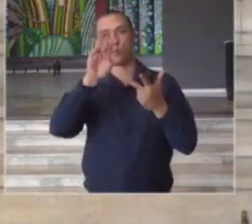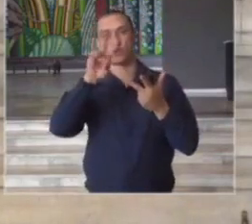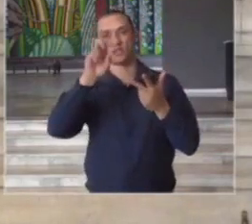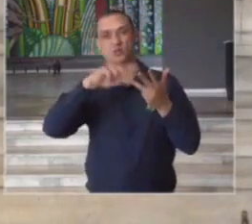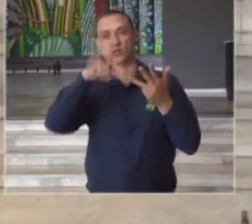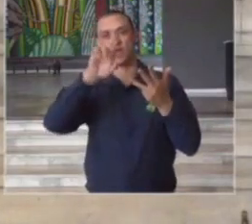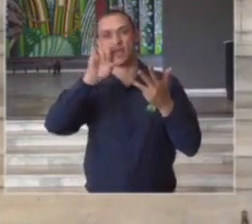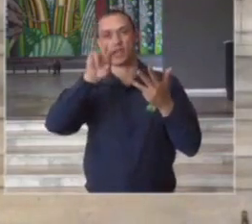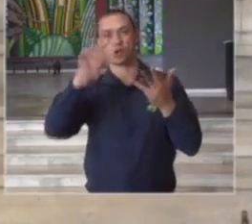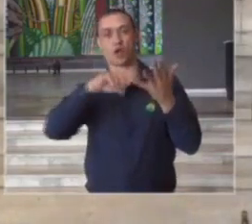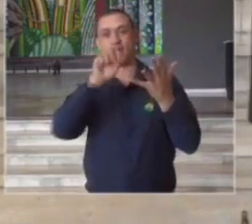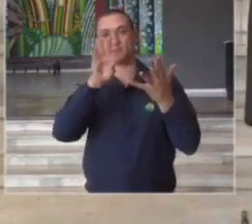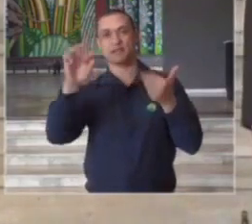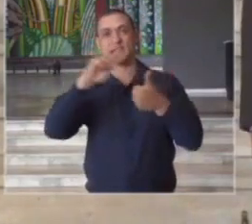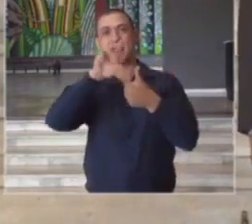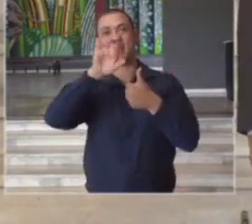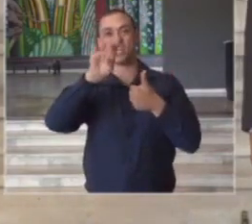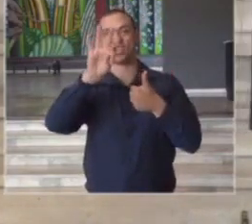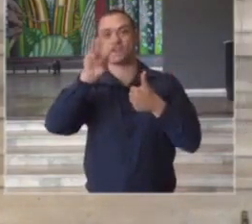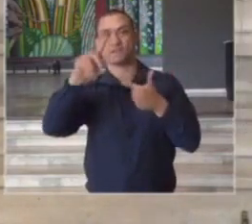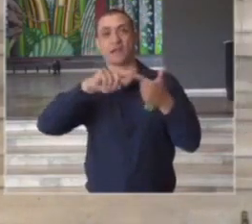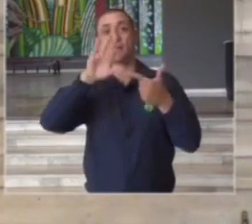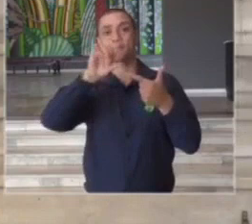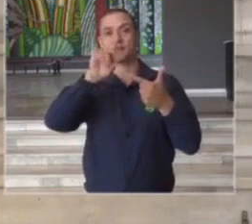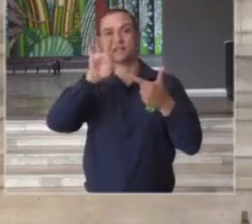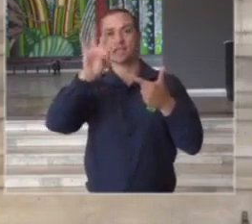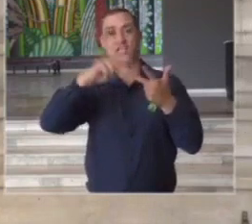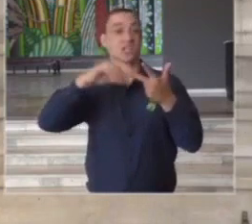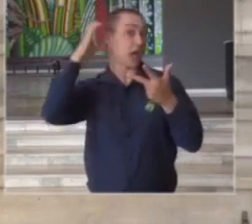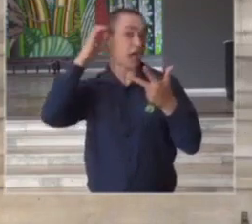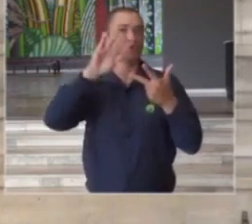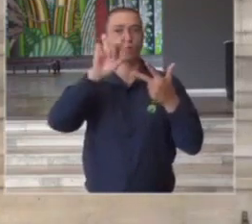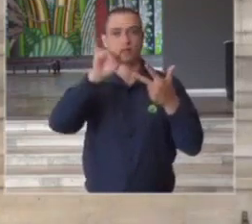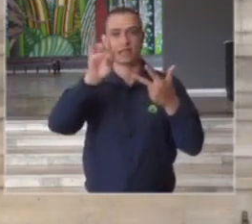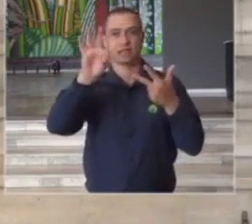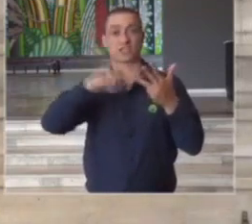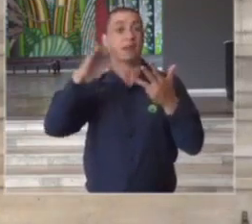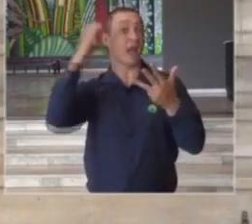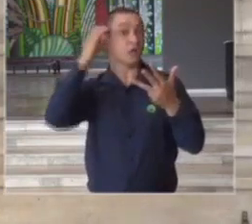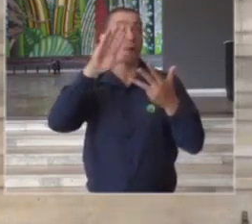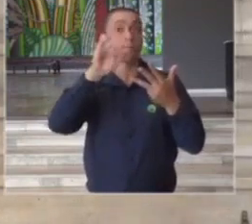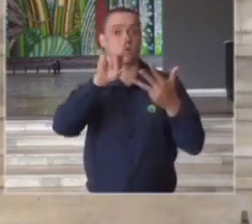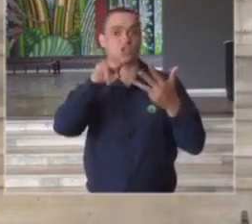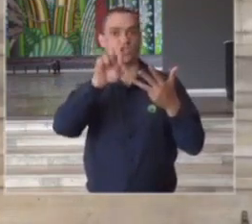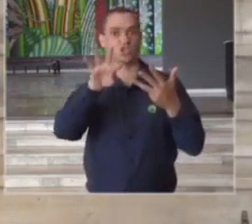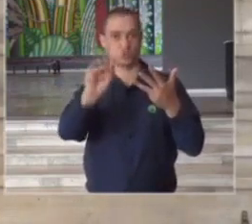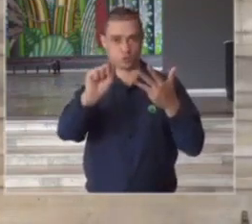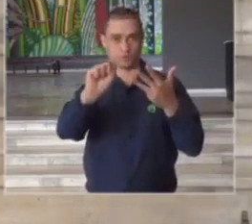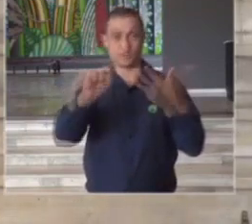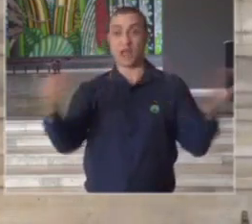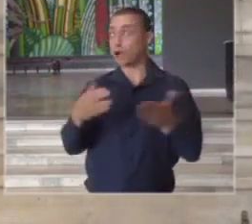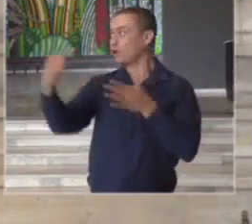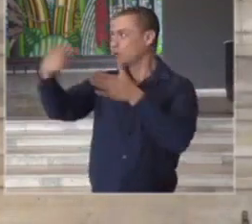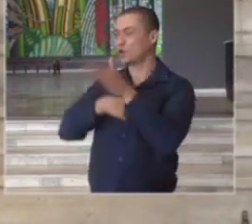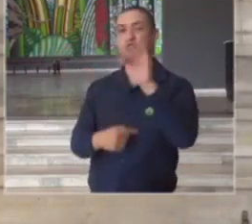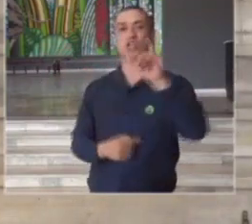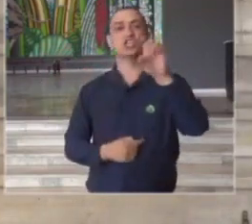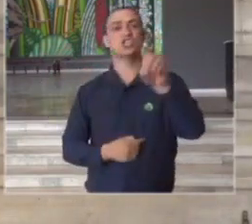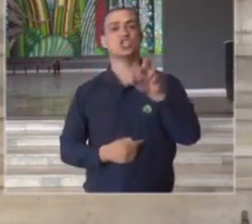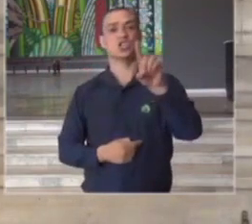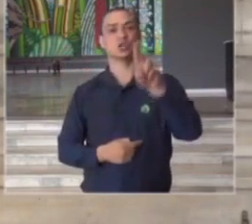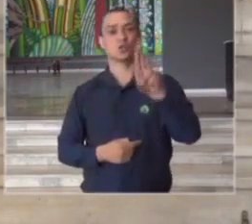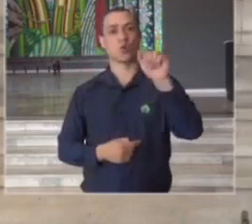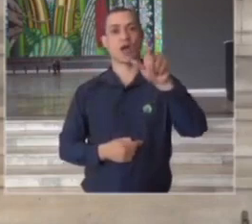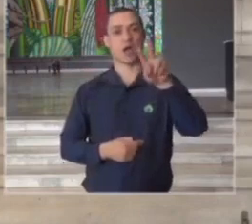SBT Rede TV TV Bandeirantes Rádio Bandeirantes e Rádio Band News vamos agora ao Xandu Alves do jornal O